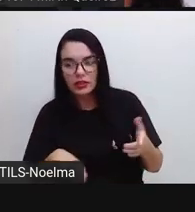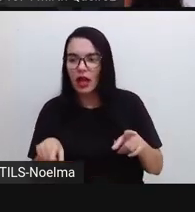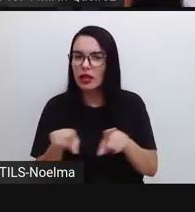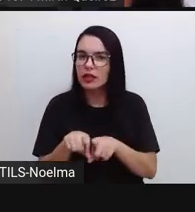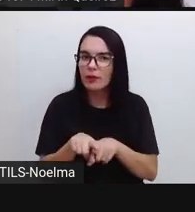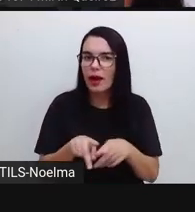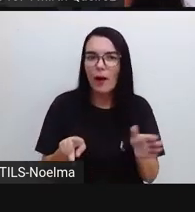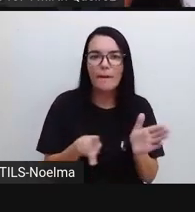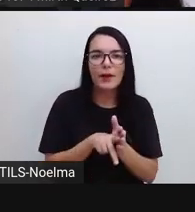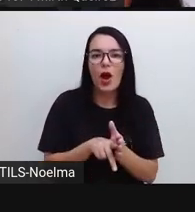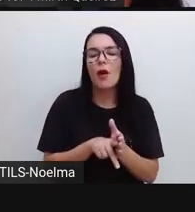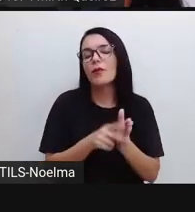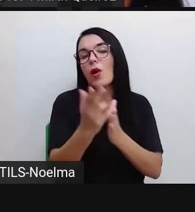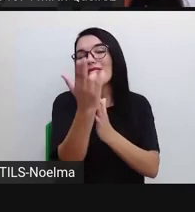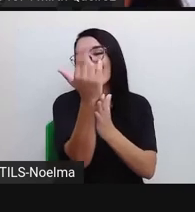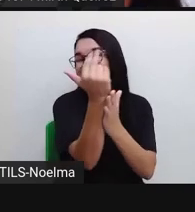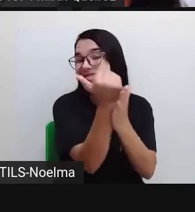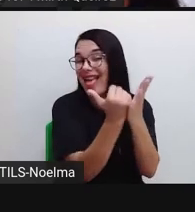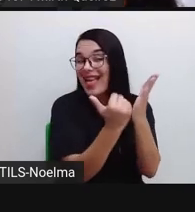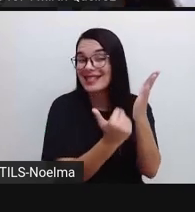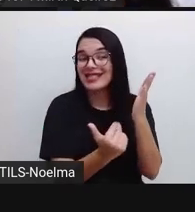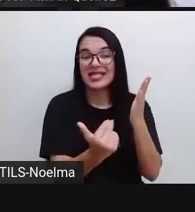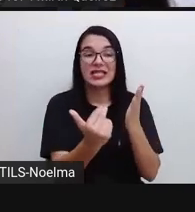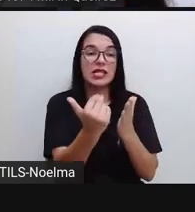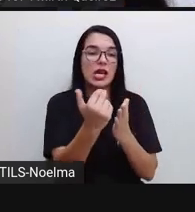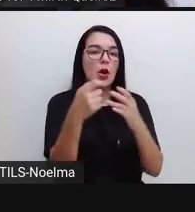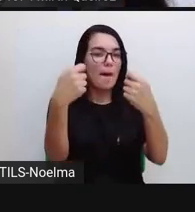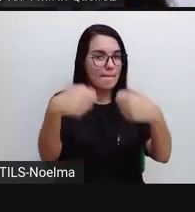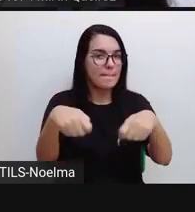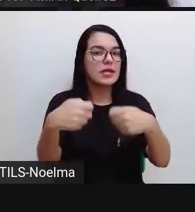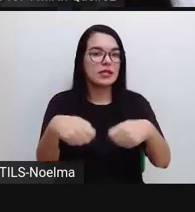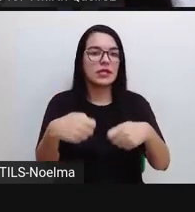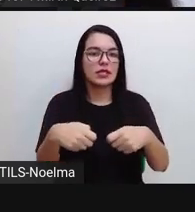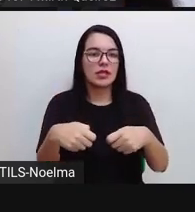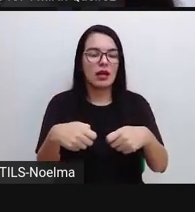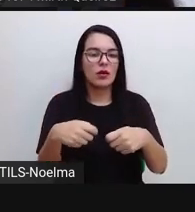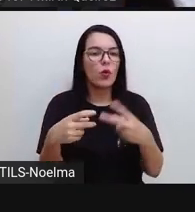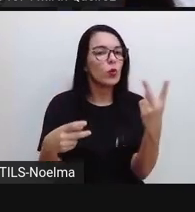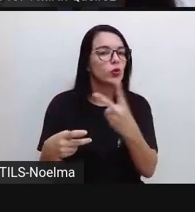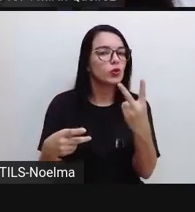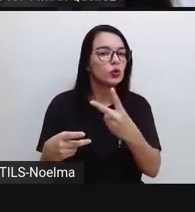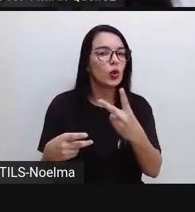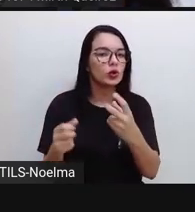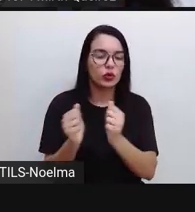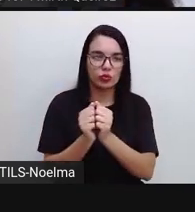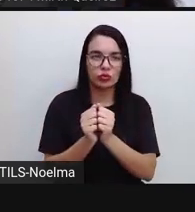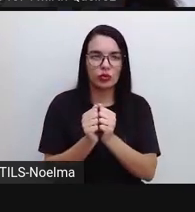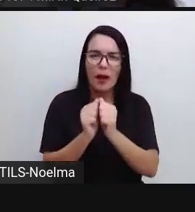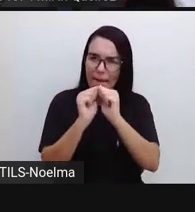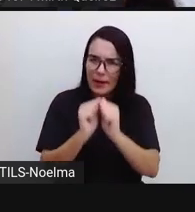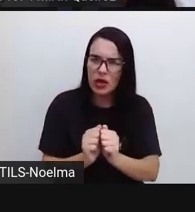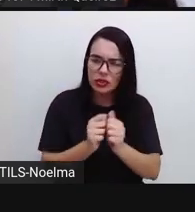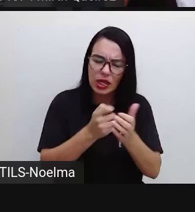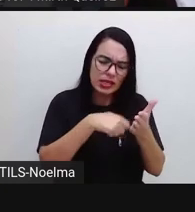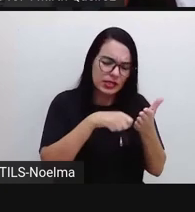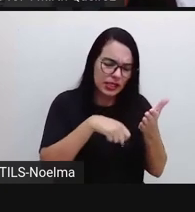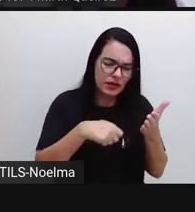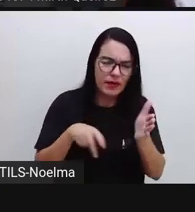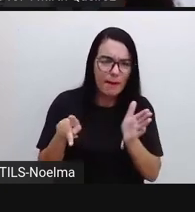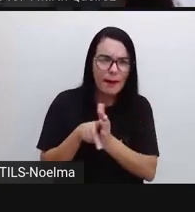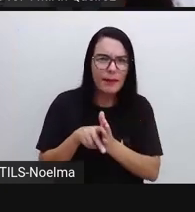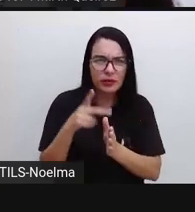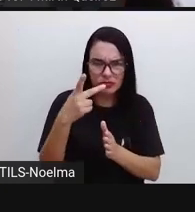efeitos visuais. vocês vão fazer os seus versos aí. Podem até escrever no papel aí em